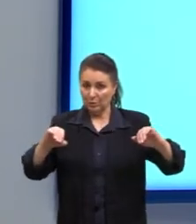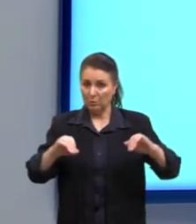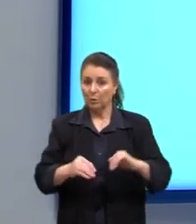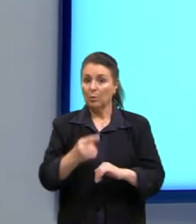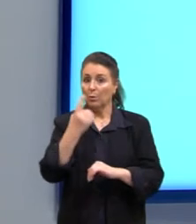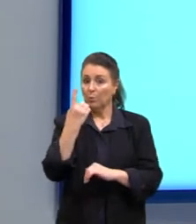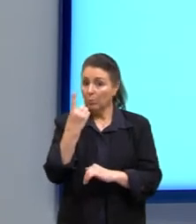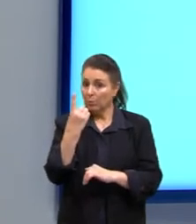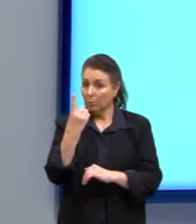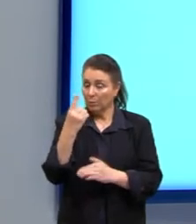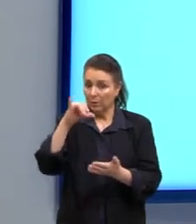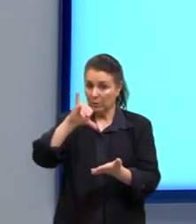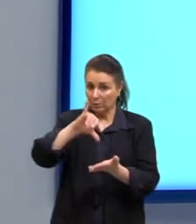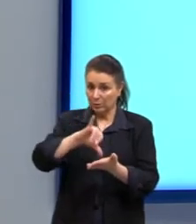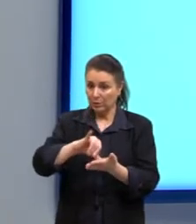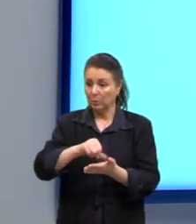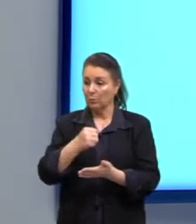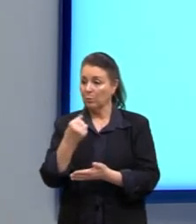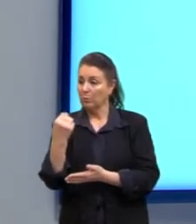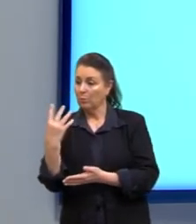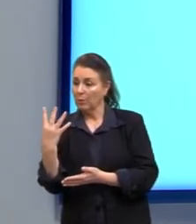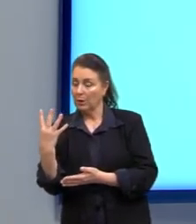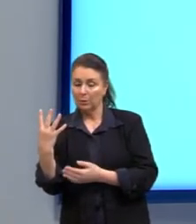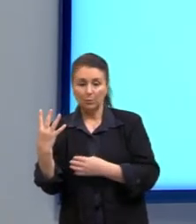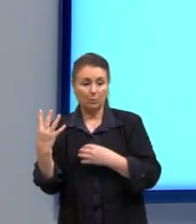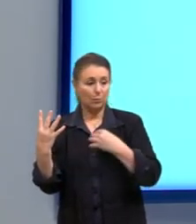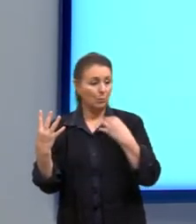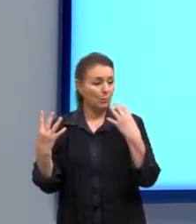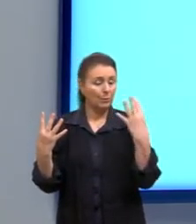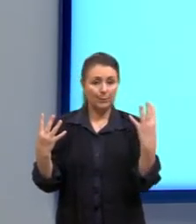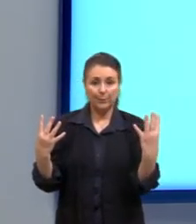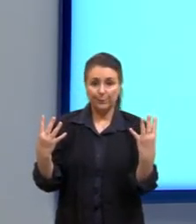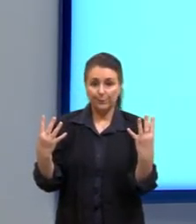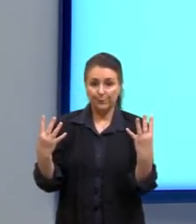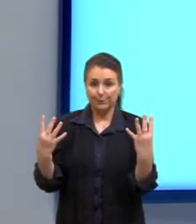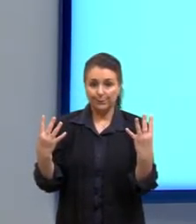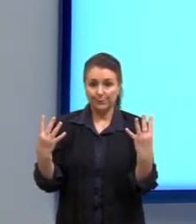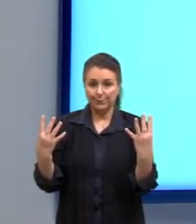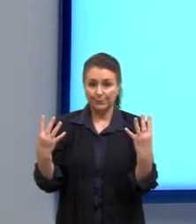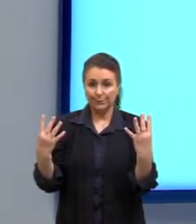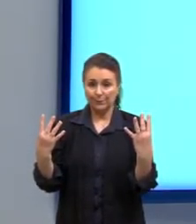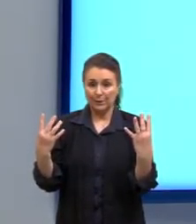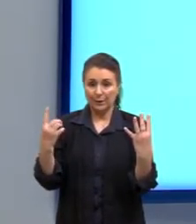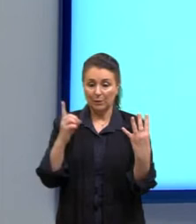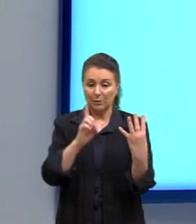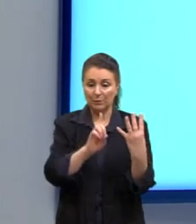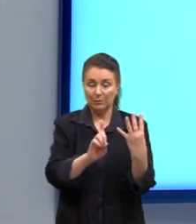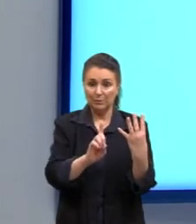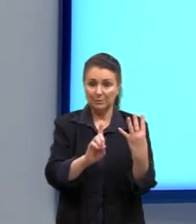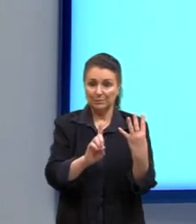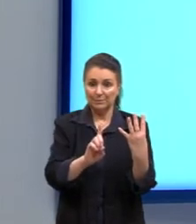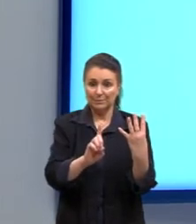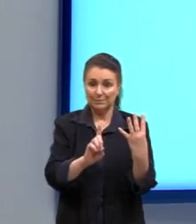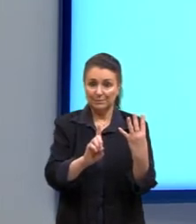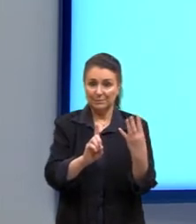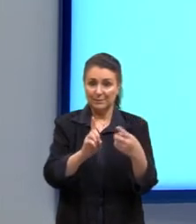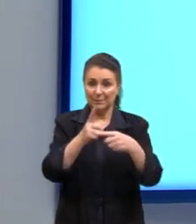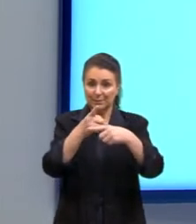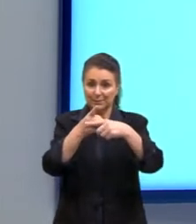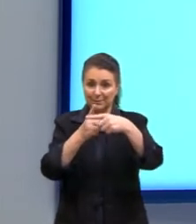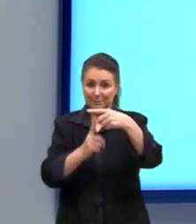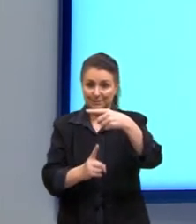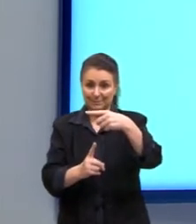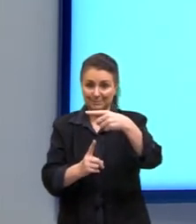central. Eu vou eliminar 4, os 4 primeiros, os 4 últimos, e vai sobrar um número só. Esse número é a nossa